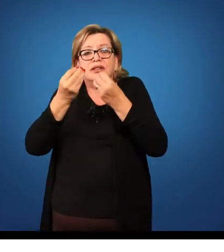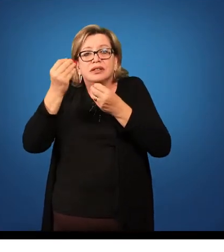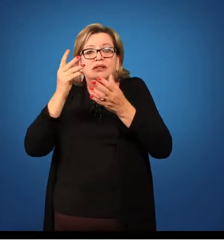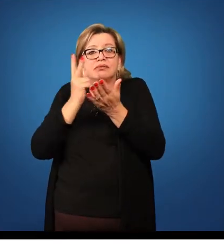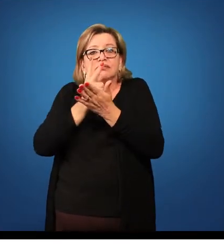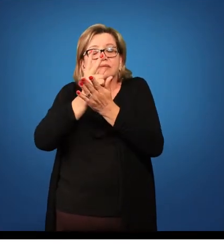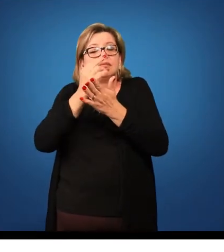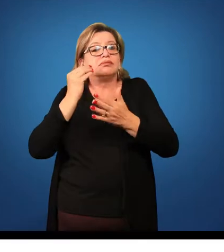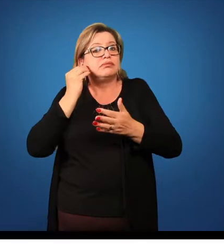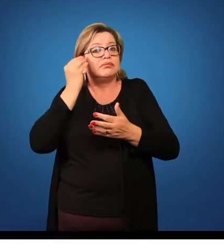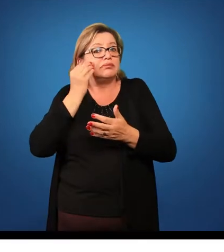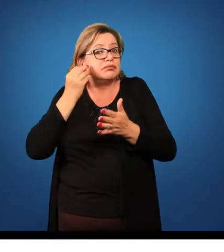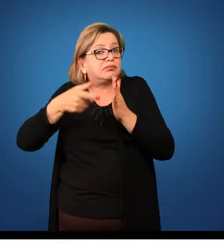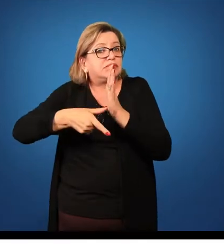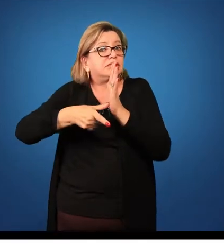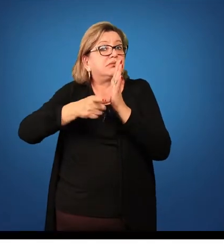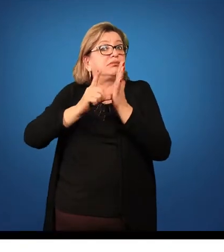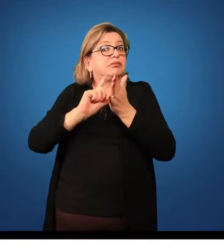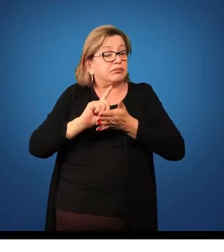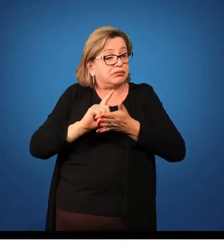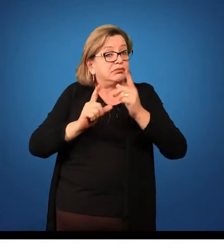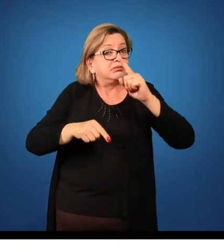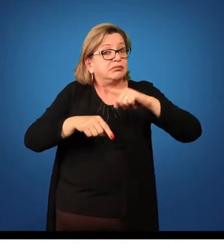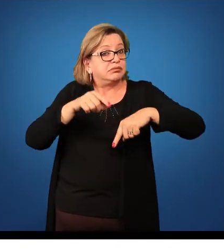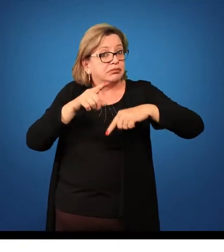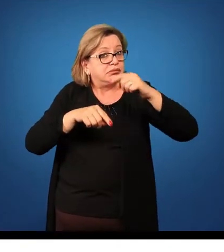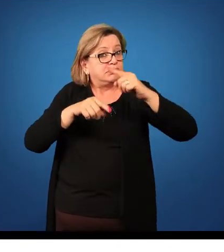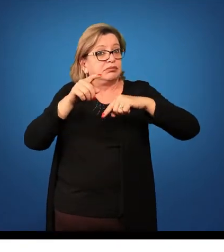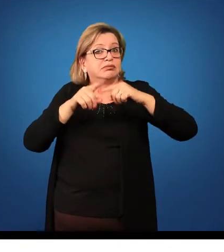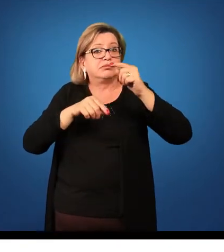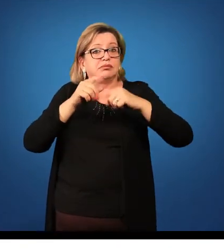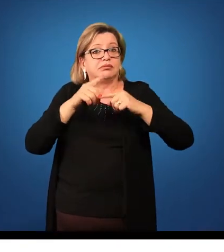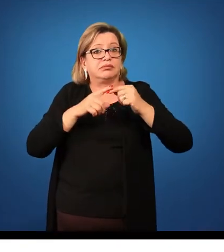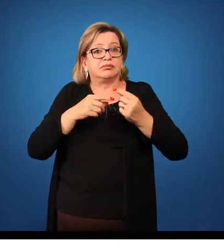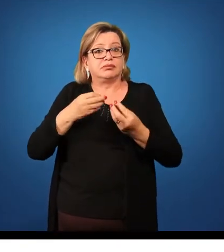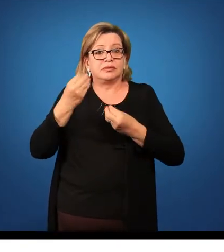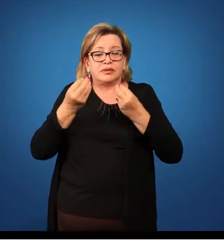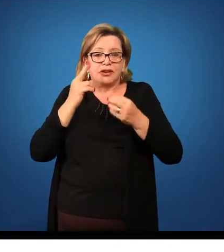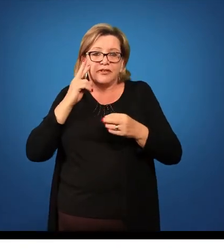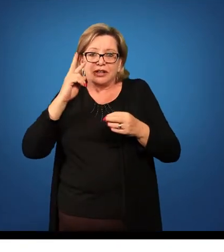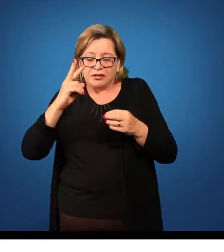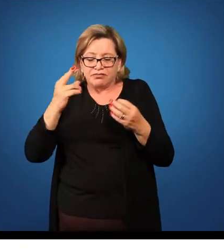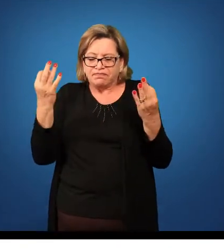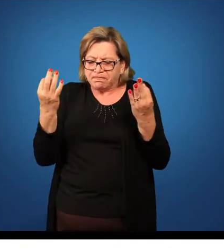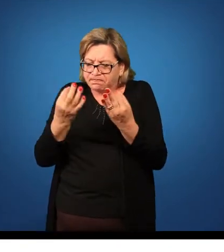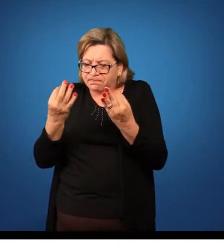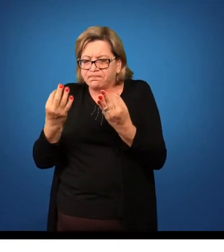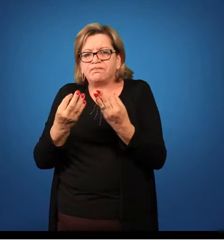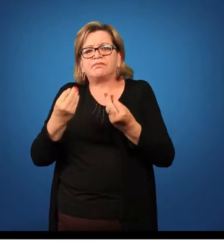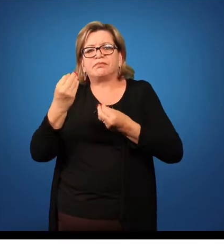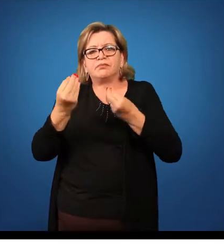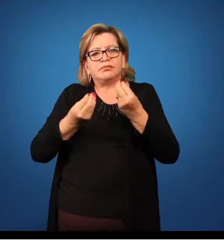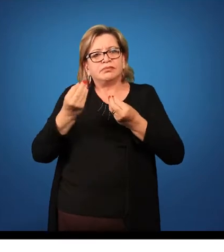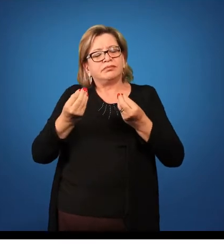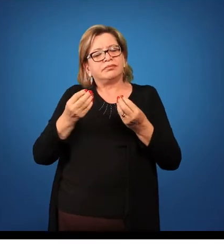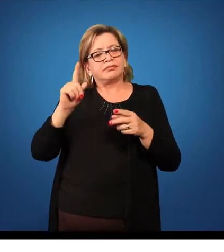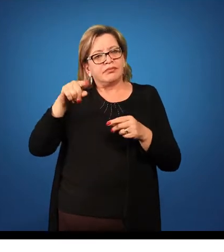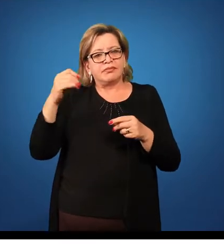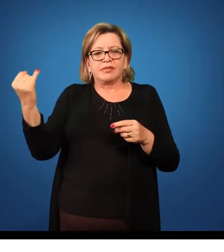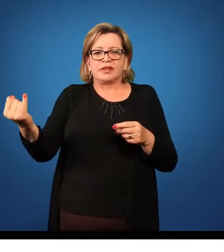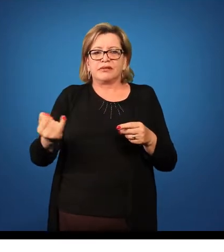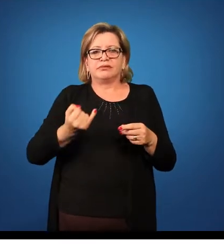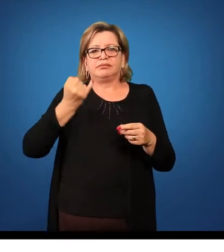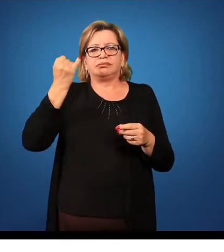Qualquer outro aparelho que você vá utilizar em uma aula prática, teste para ver se ele está em bom funcionamento. Então isso é